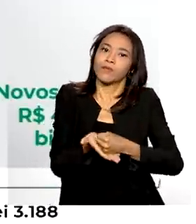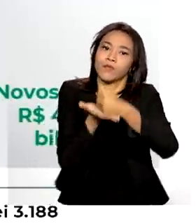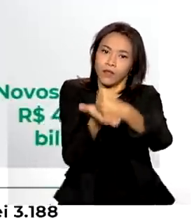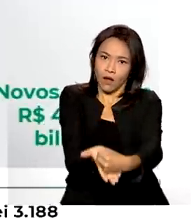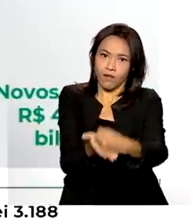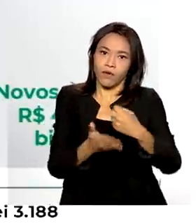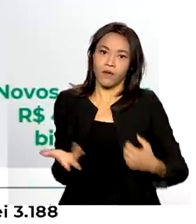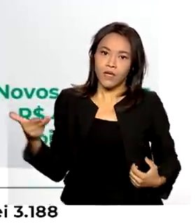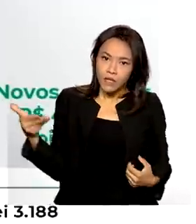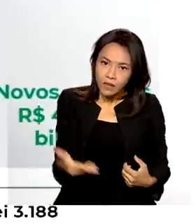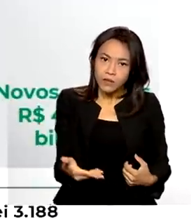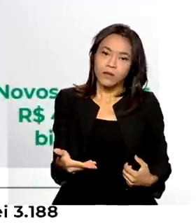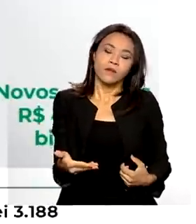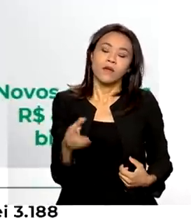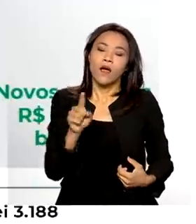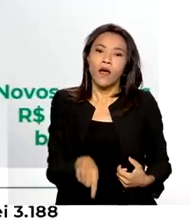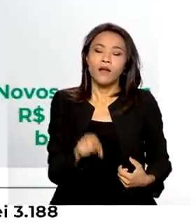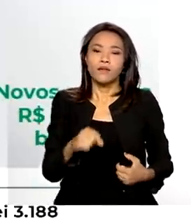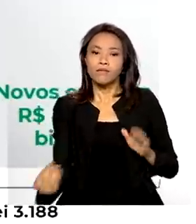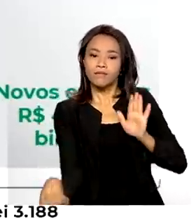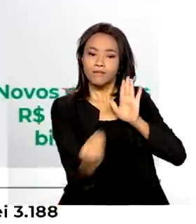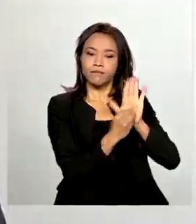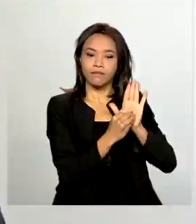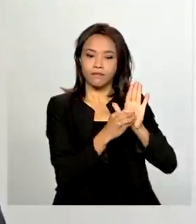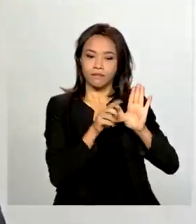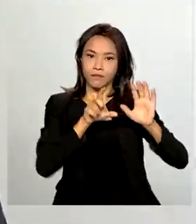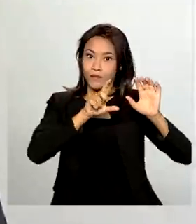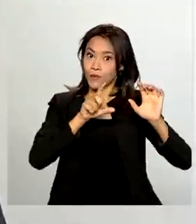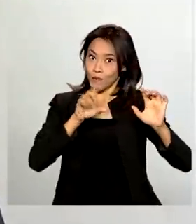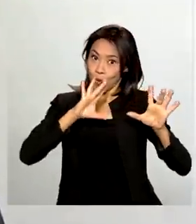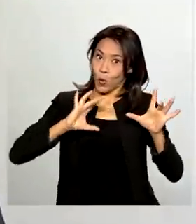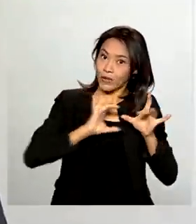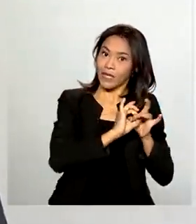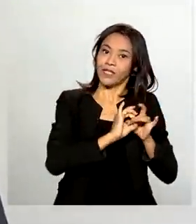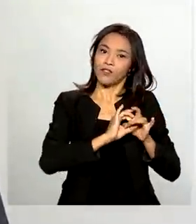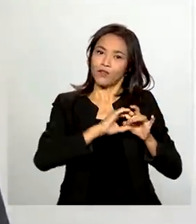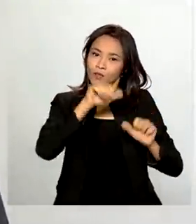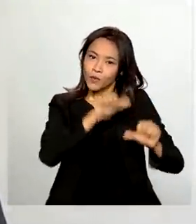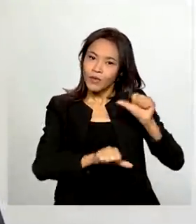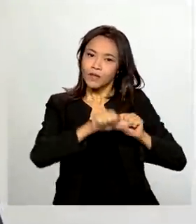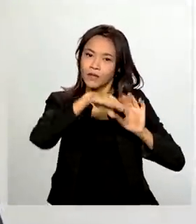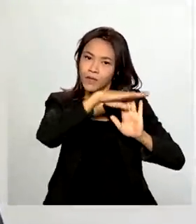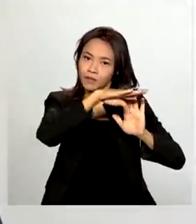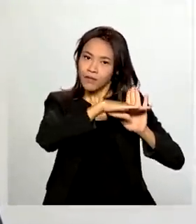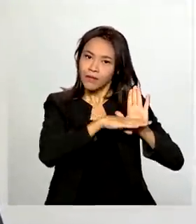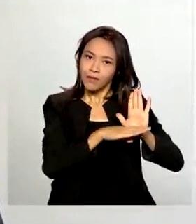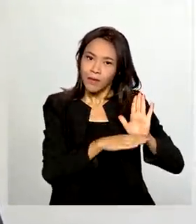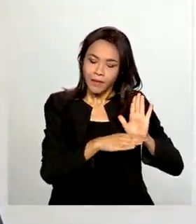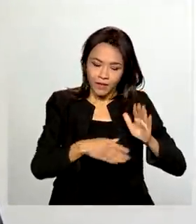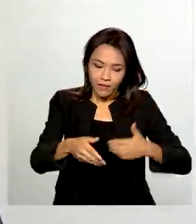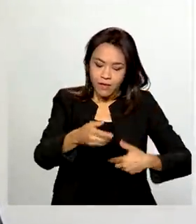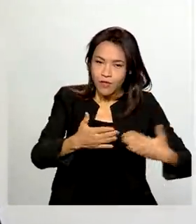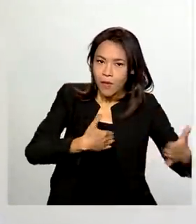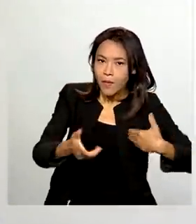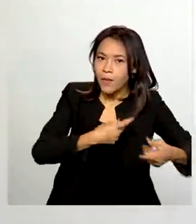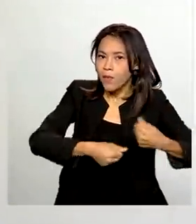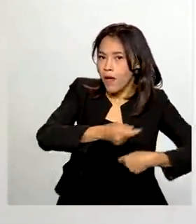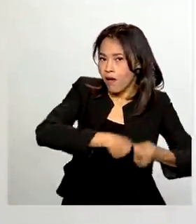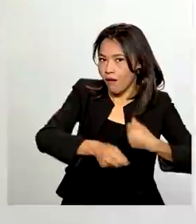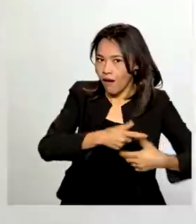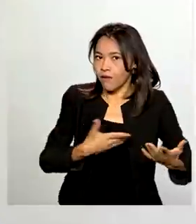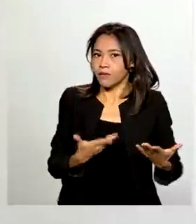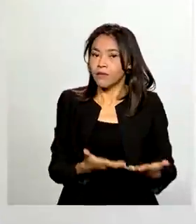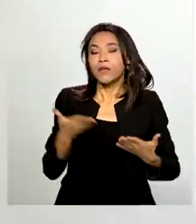insere dentro do contexto de reformas para o mercado. É a economia pelo lado da oferta.